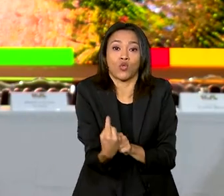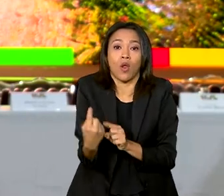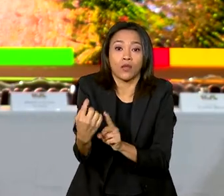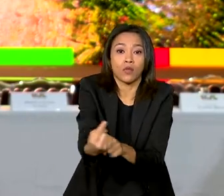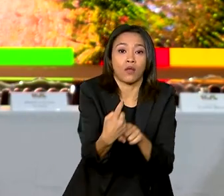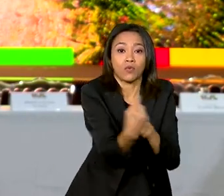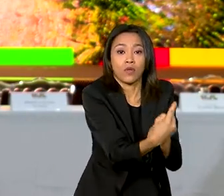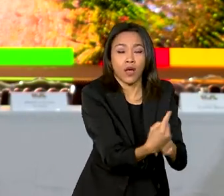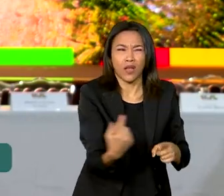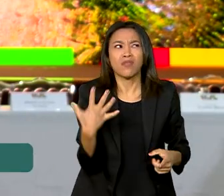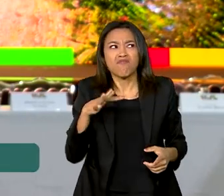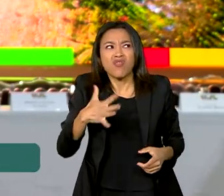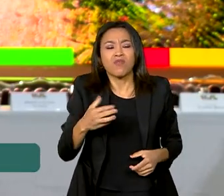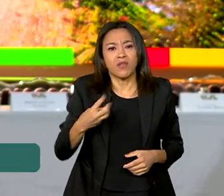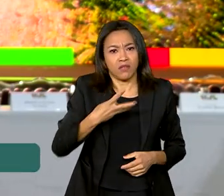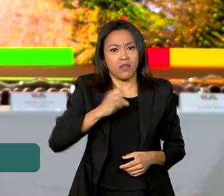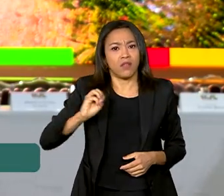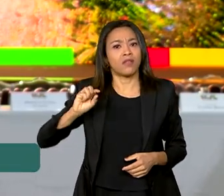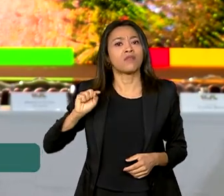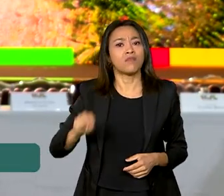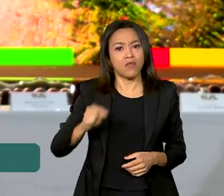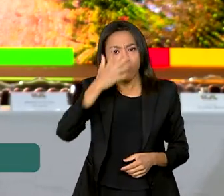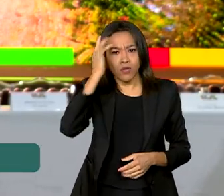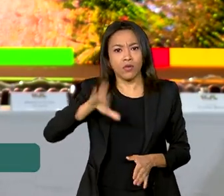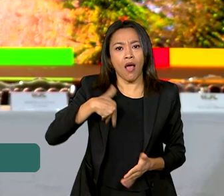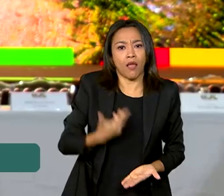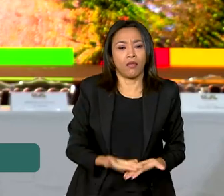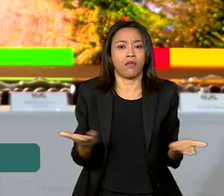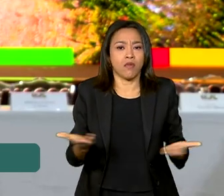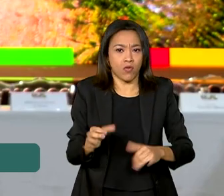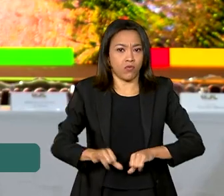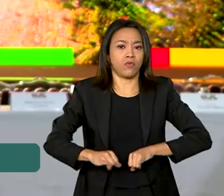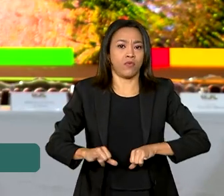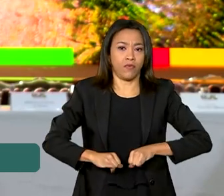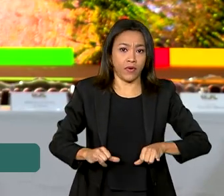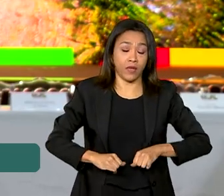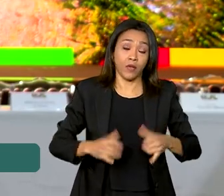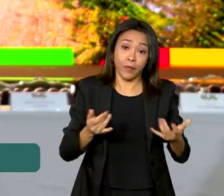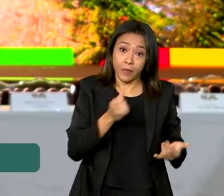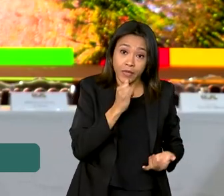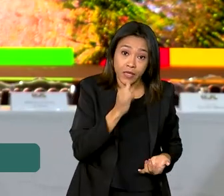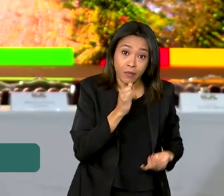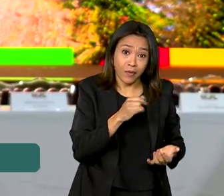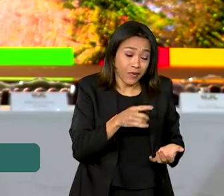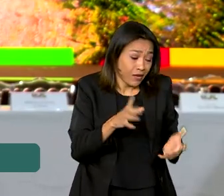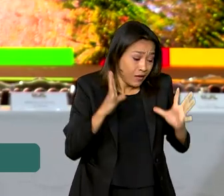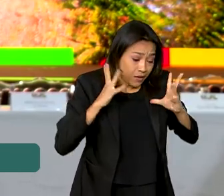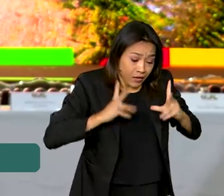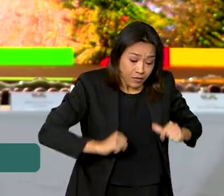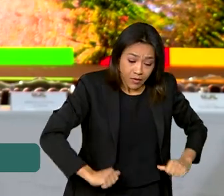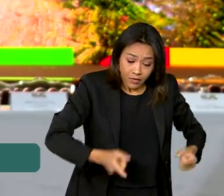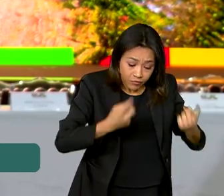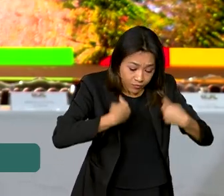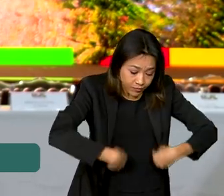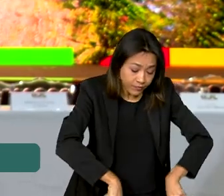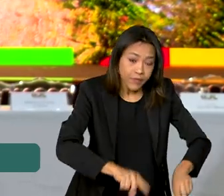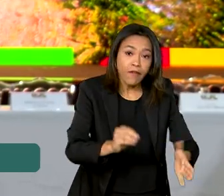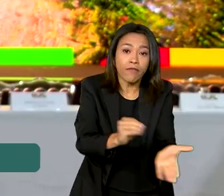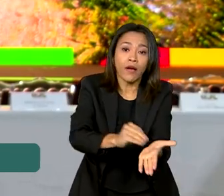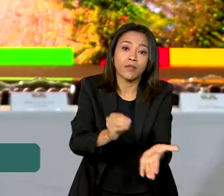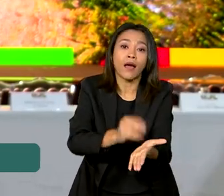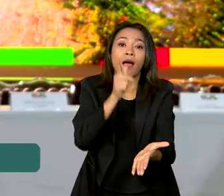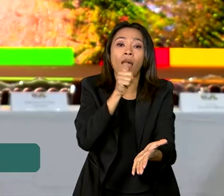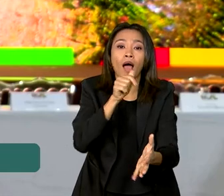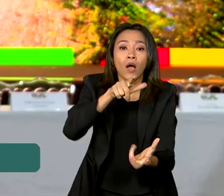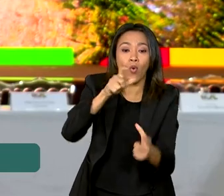300 mil pessoas tenham sido afetadas até o momento. Além de itens básicos de higiene e alimentação, falta água